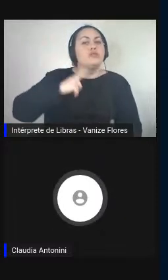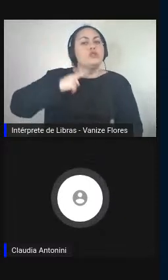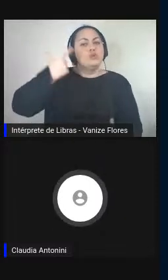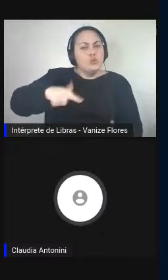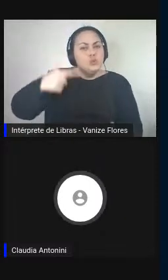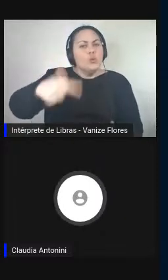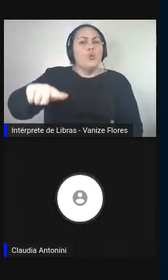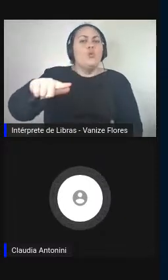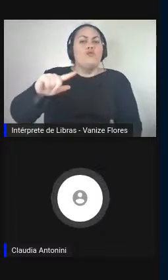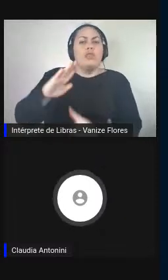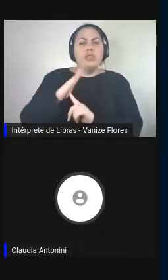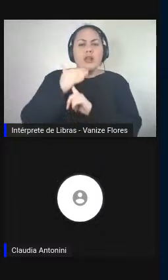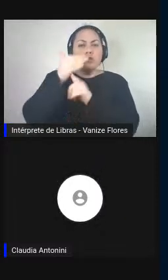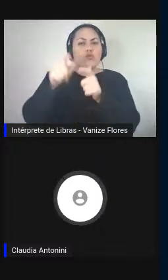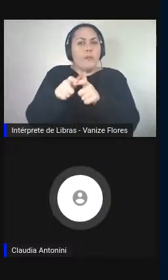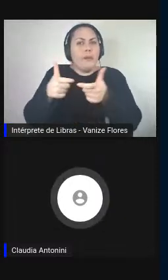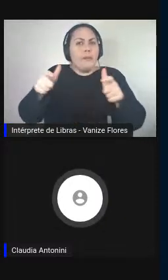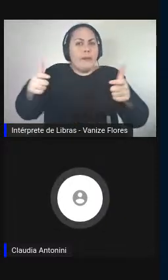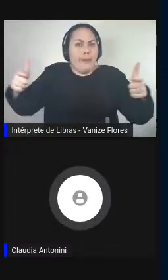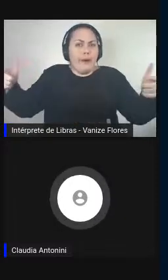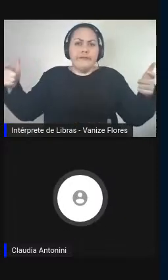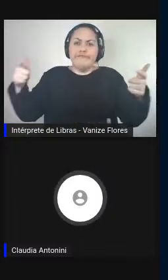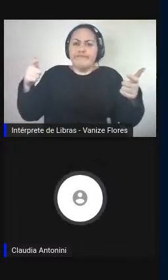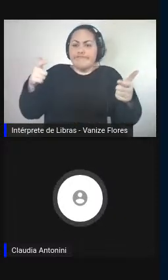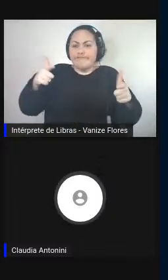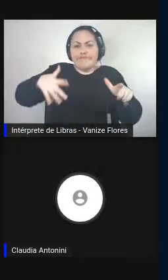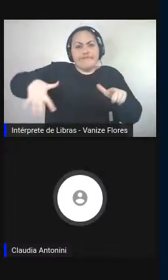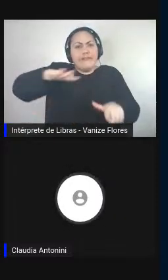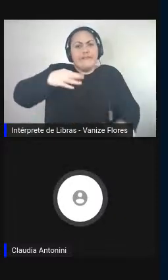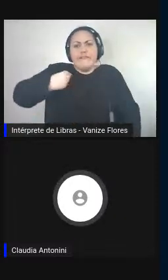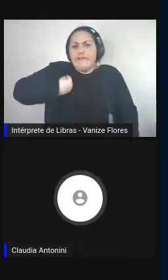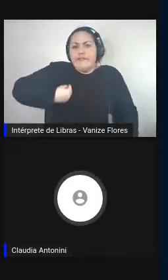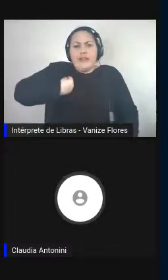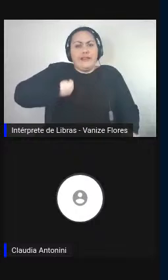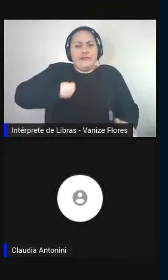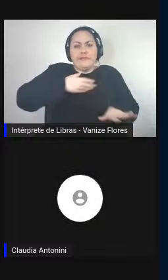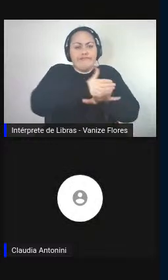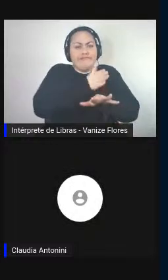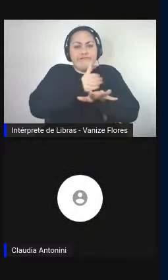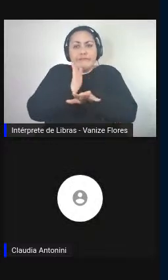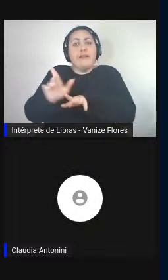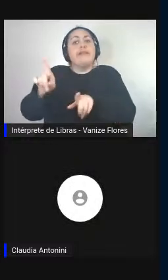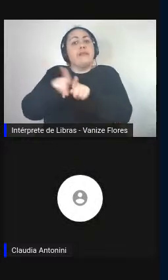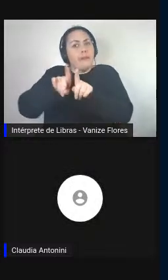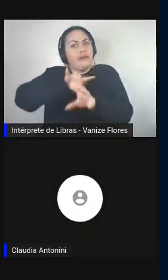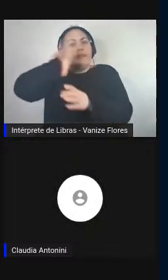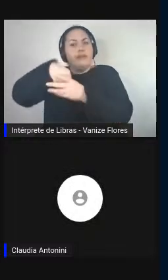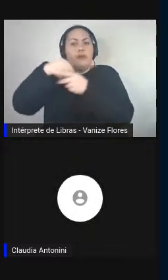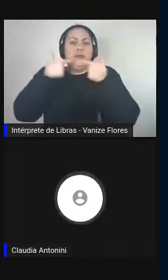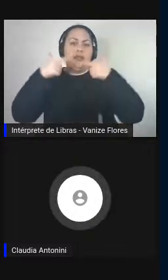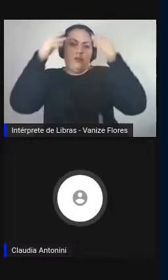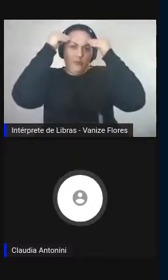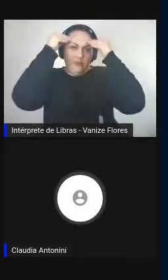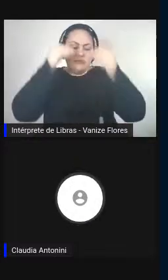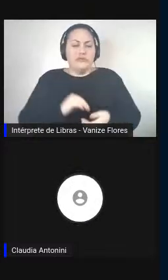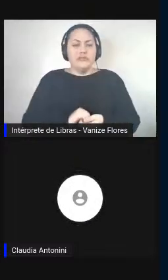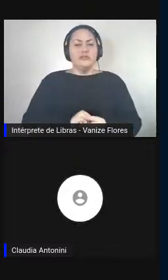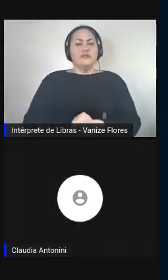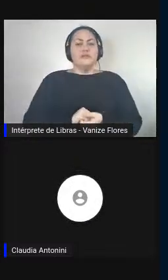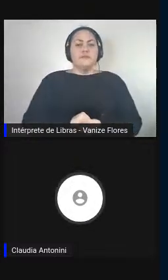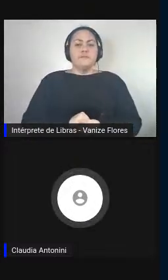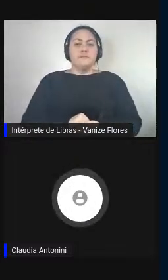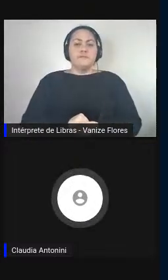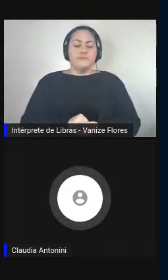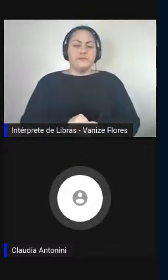todos os âmbitos da vida, mesmo quando esses têm a que ver com a linguagem. Para iniciar,